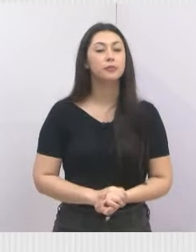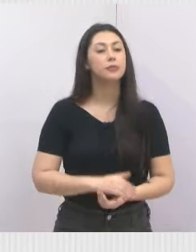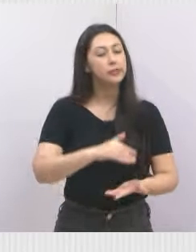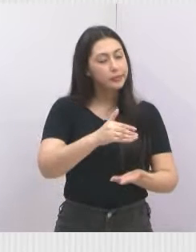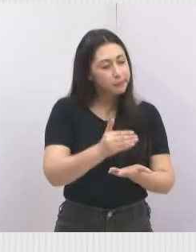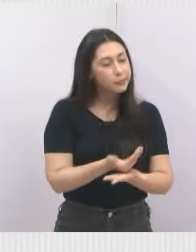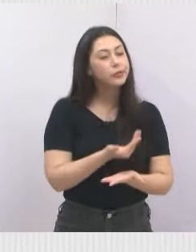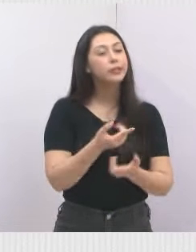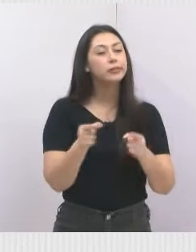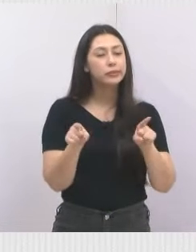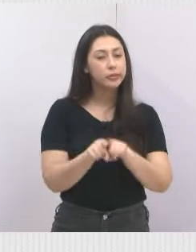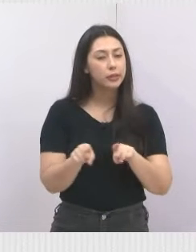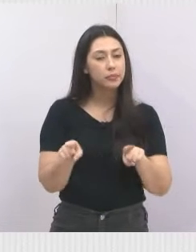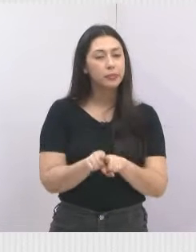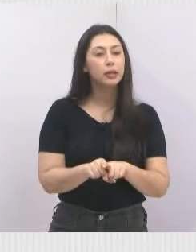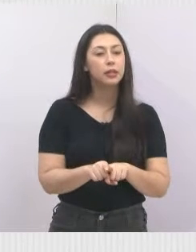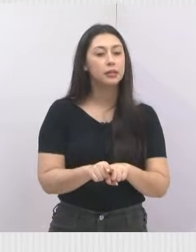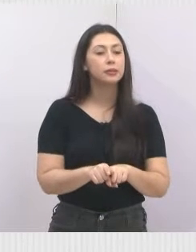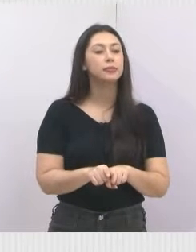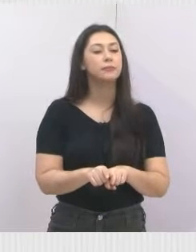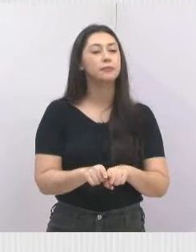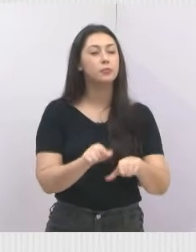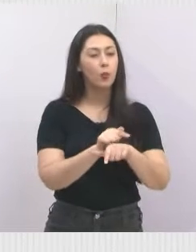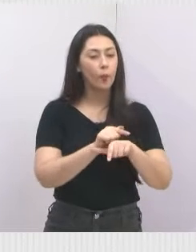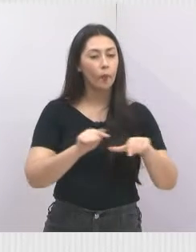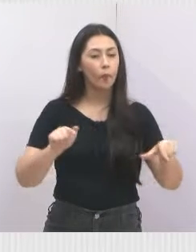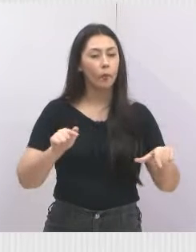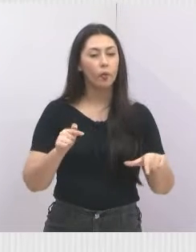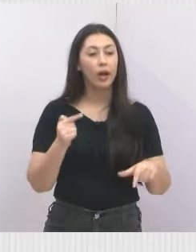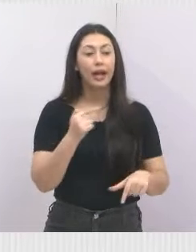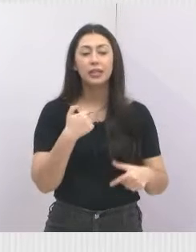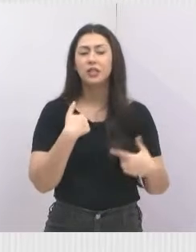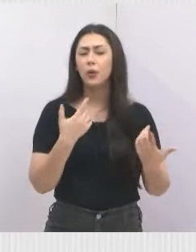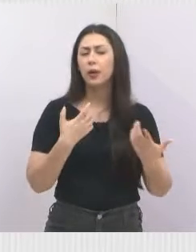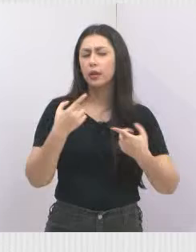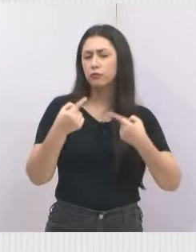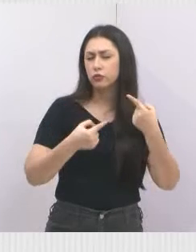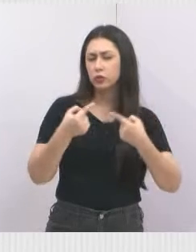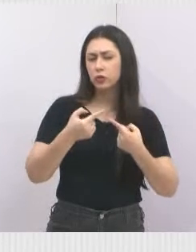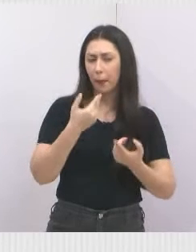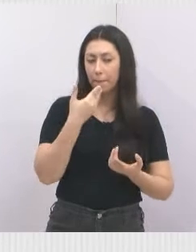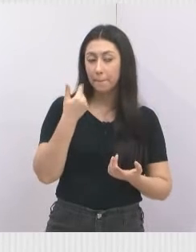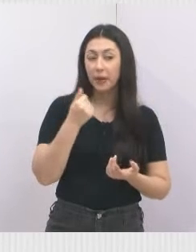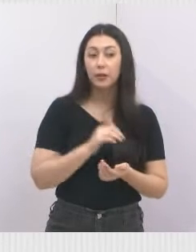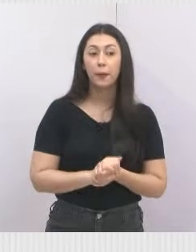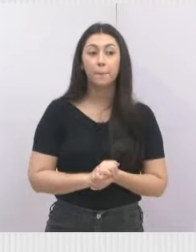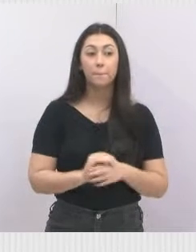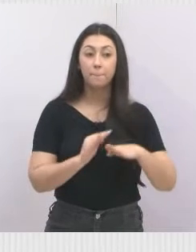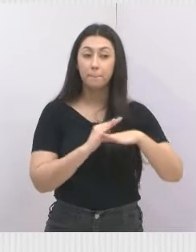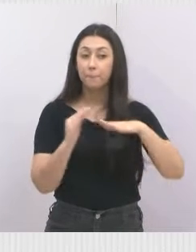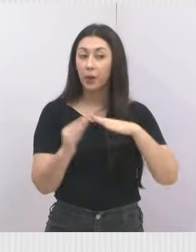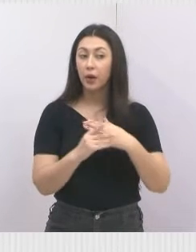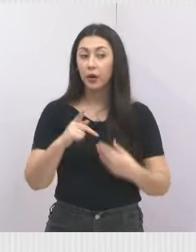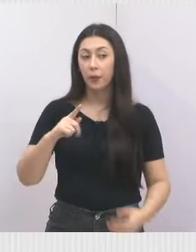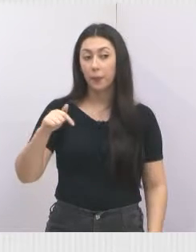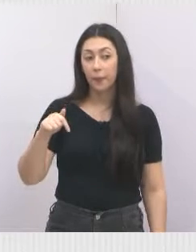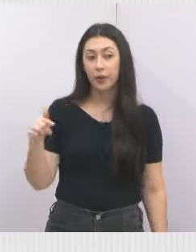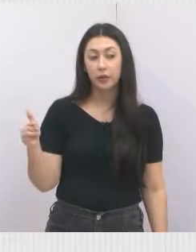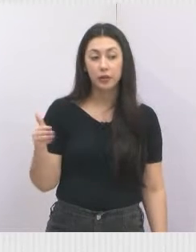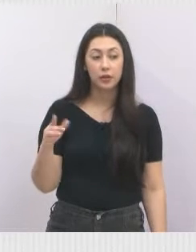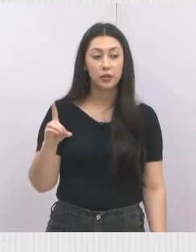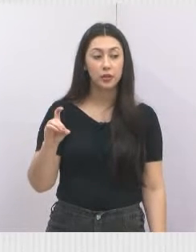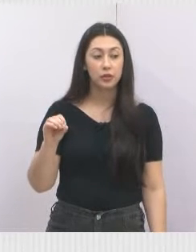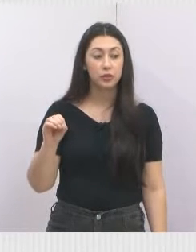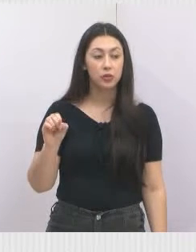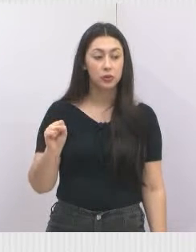Mais asfalto, mais buraco, mais asfalto. Esse aí eu quero discutir um pouquinho mais. Parque dos Sinos, Parque dos Sinos,